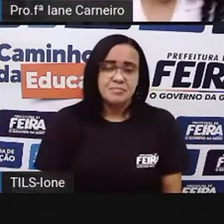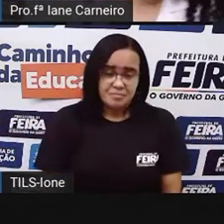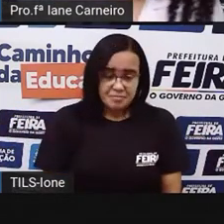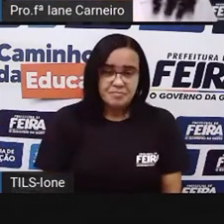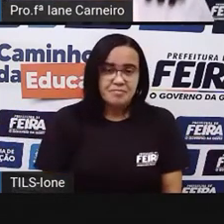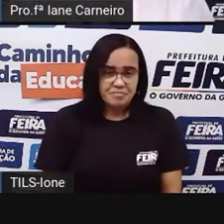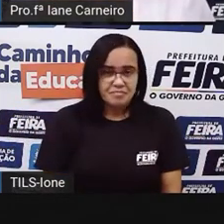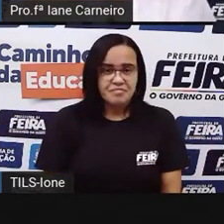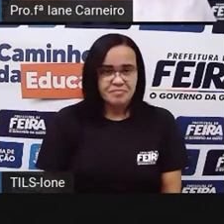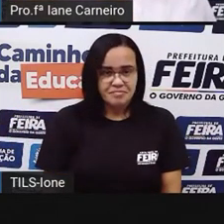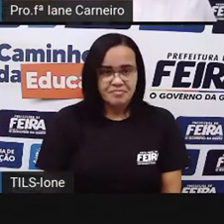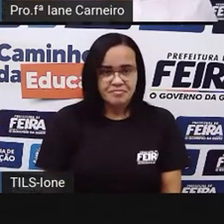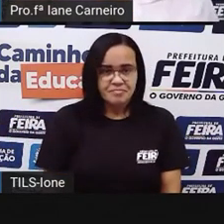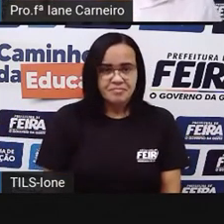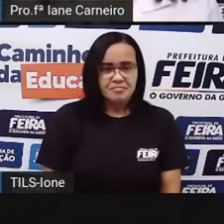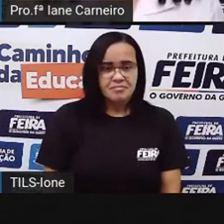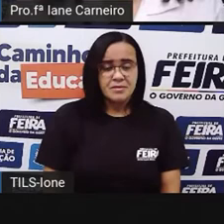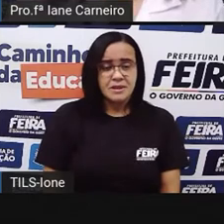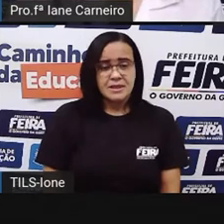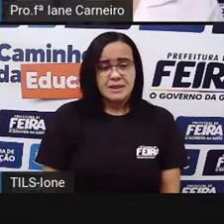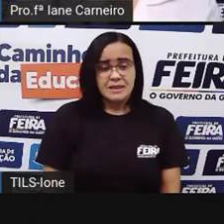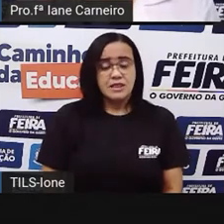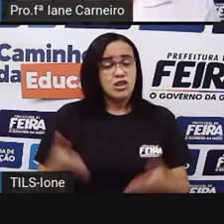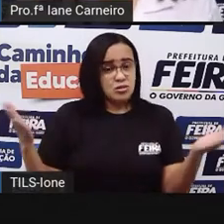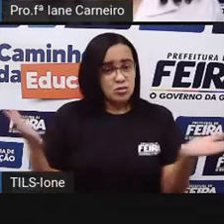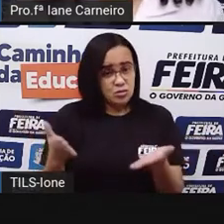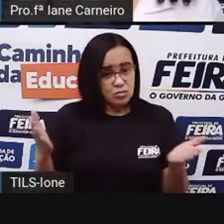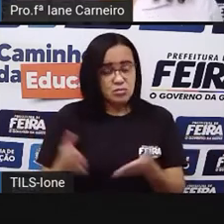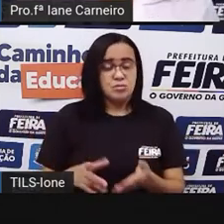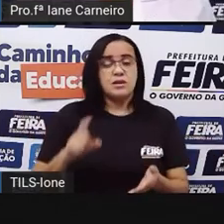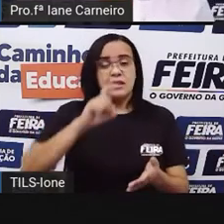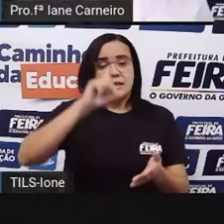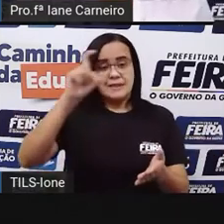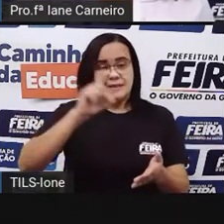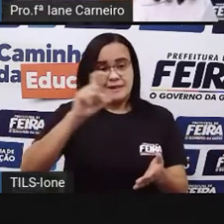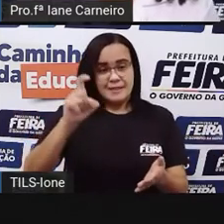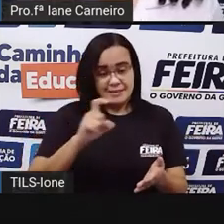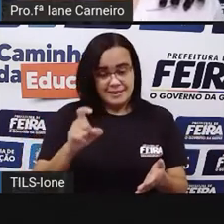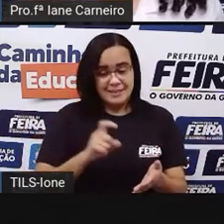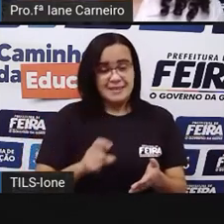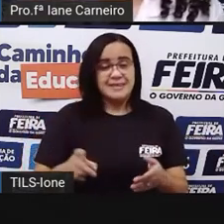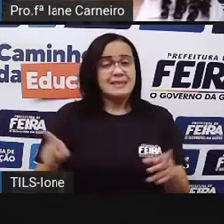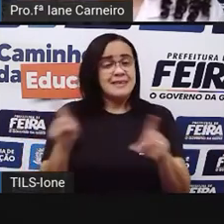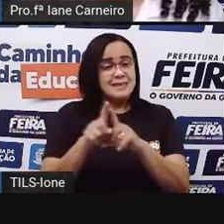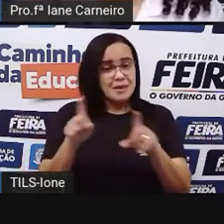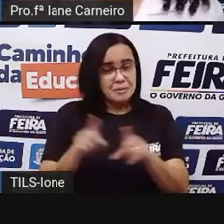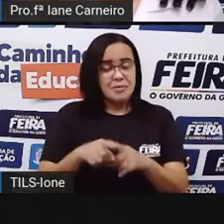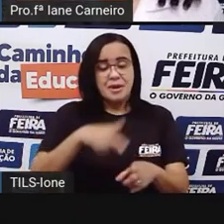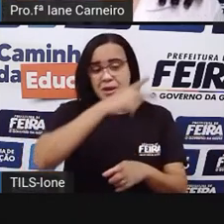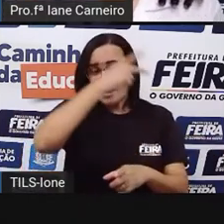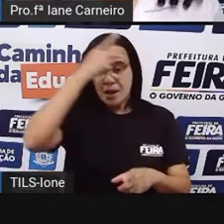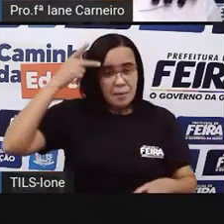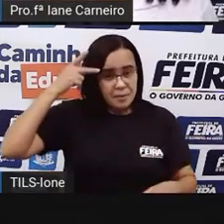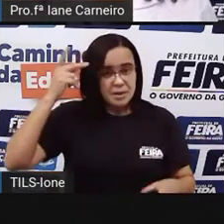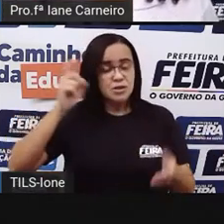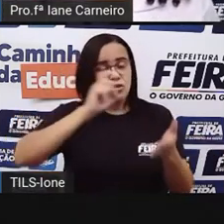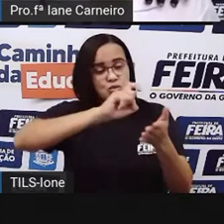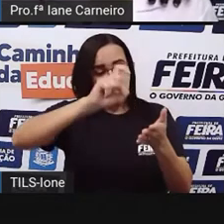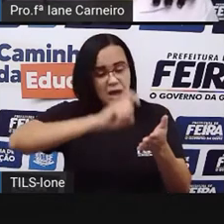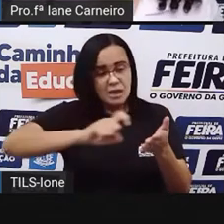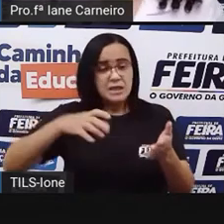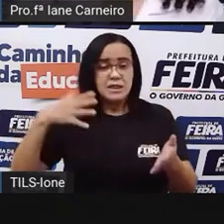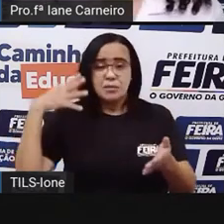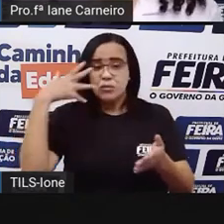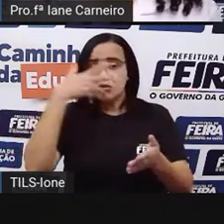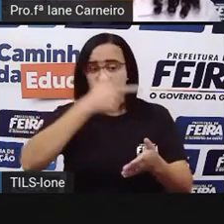do grafite, a gente falou agora do calígrafo, a gente falou também da pessoa que faz aí a faixa,